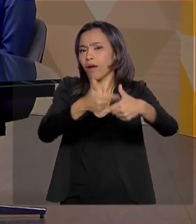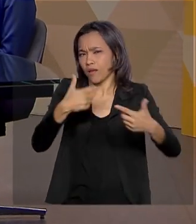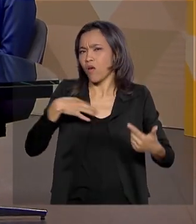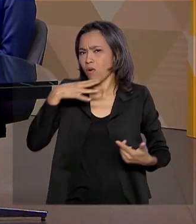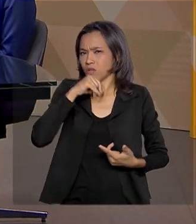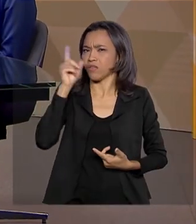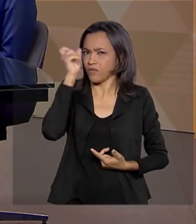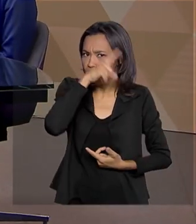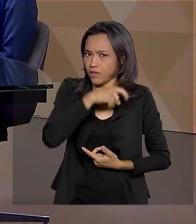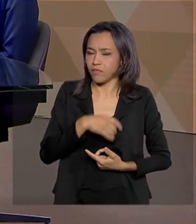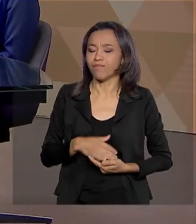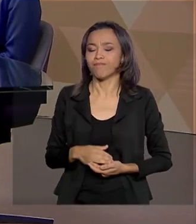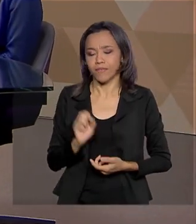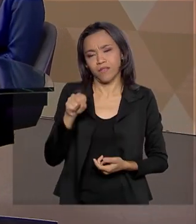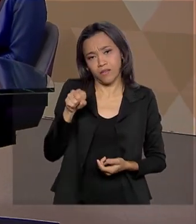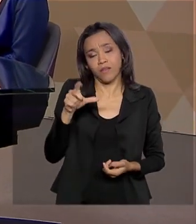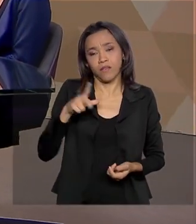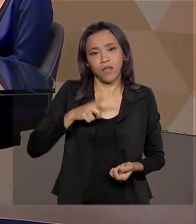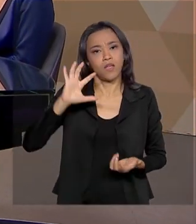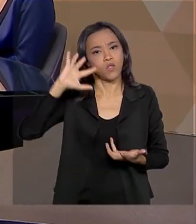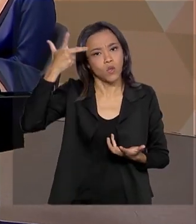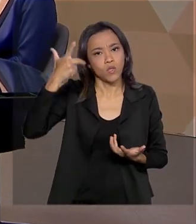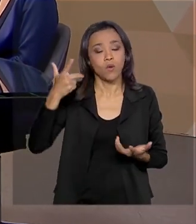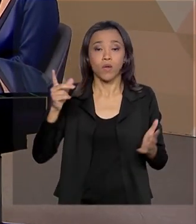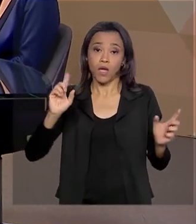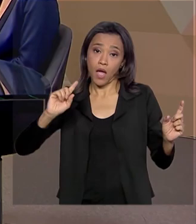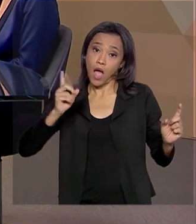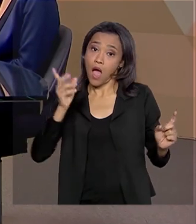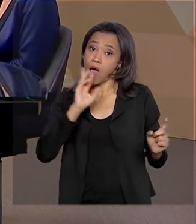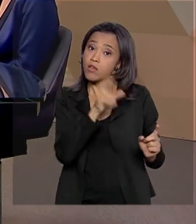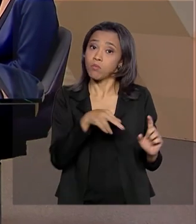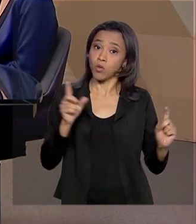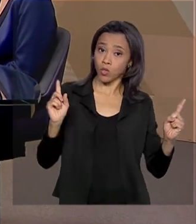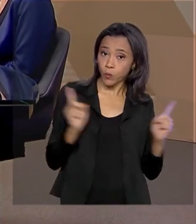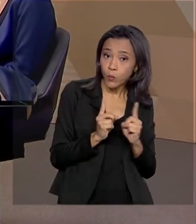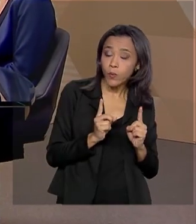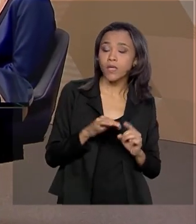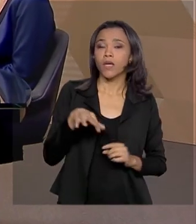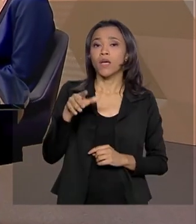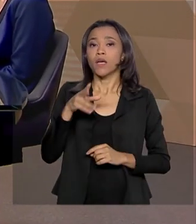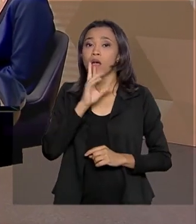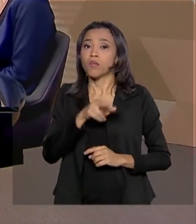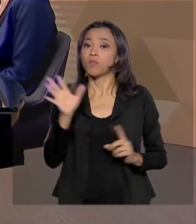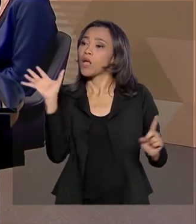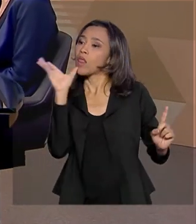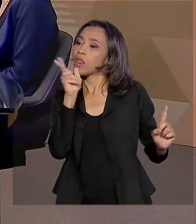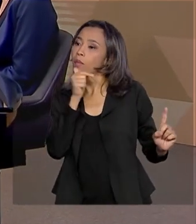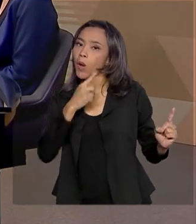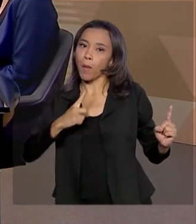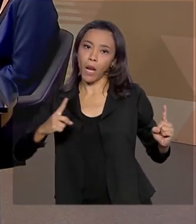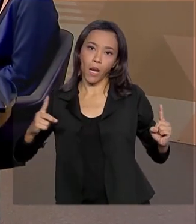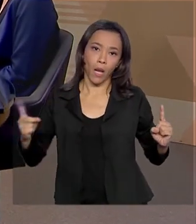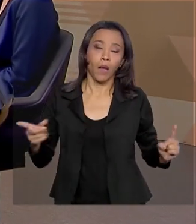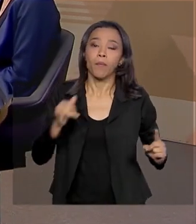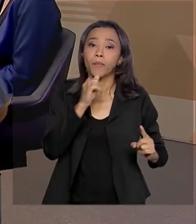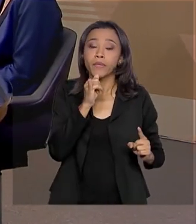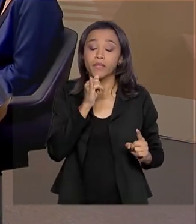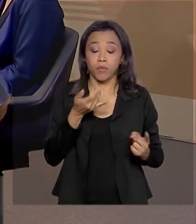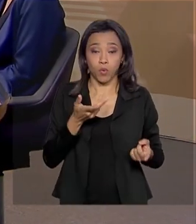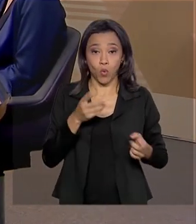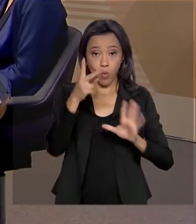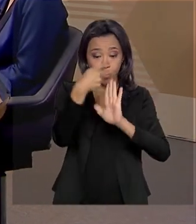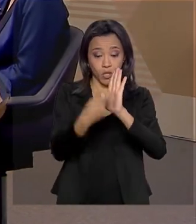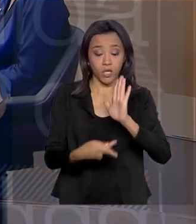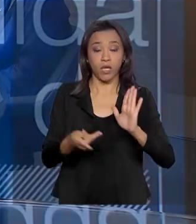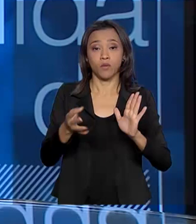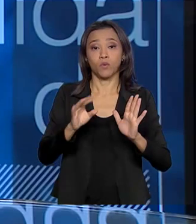existem algumas soluções que são a médio prazo e outras que são mais a longo prazo. O caso, por exemplo, do projeto de integração de São Francisco, a gente sabe